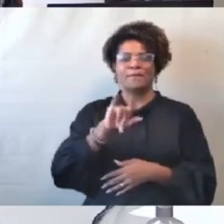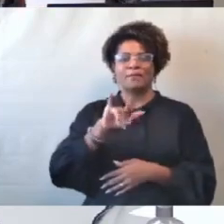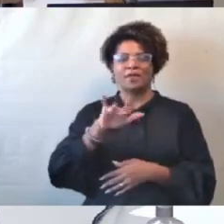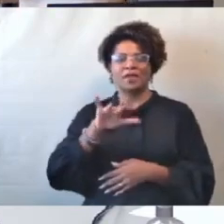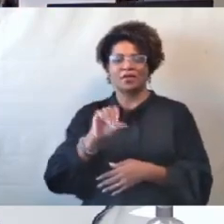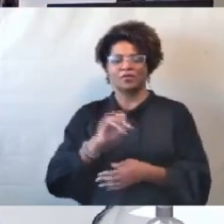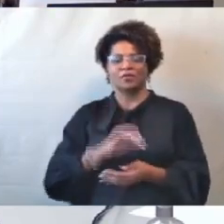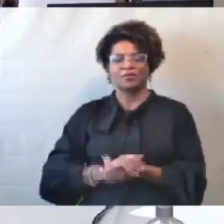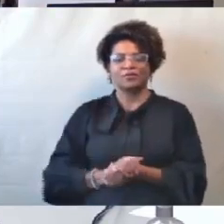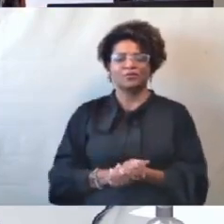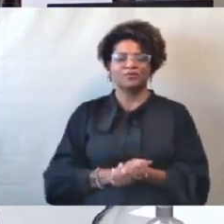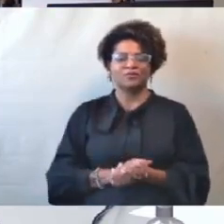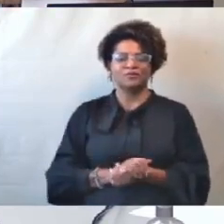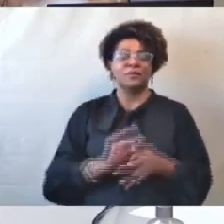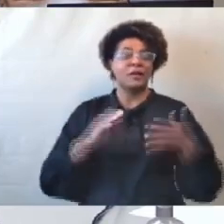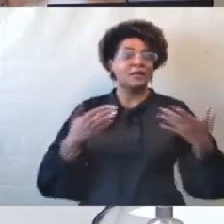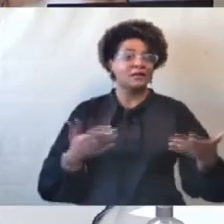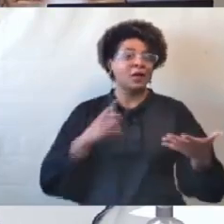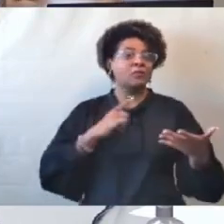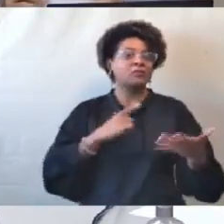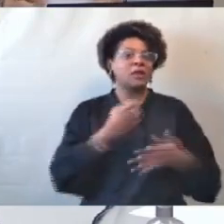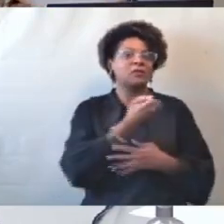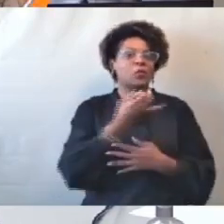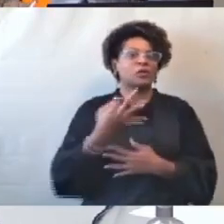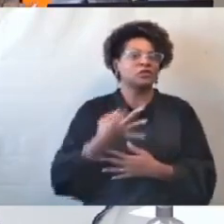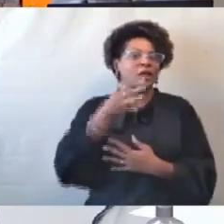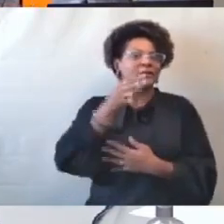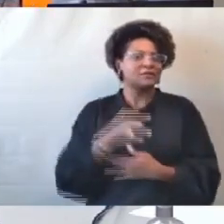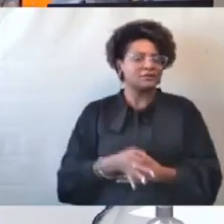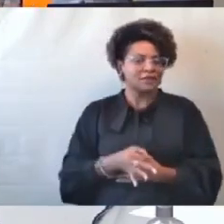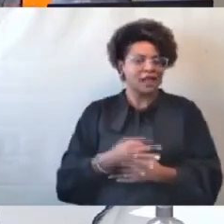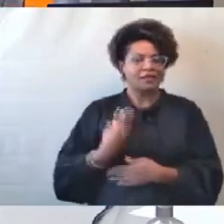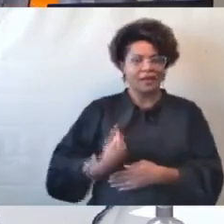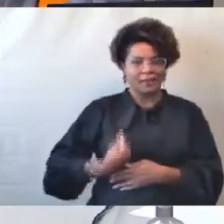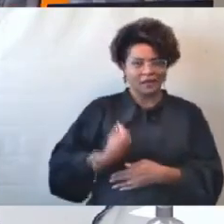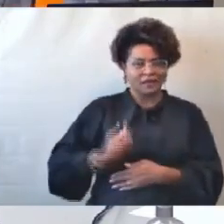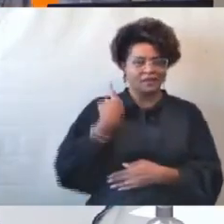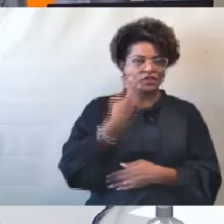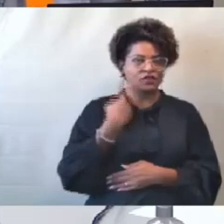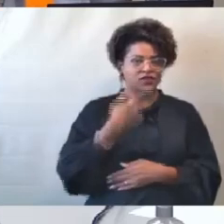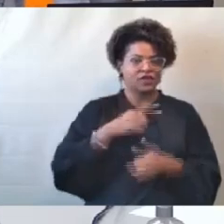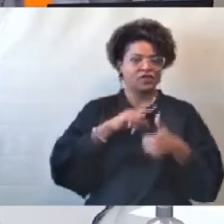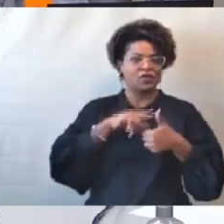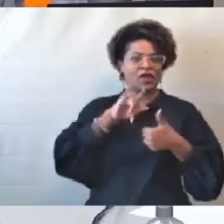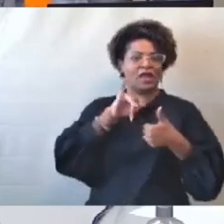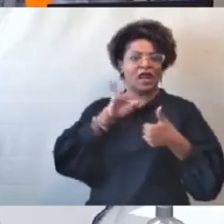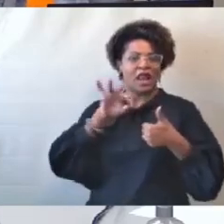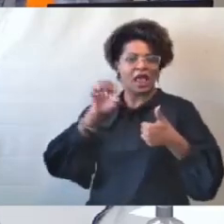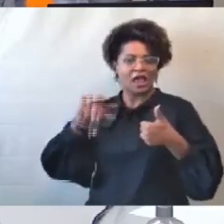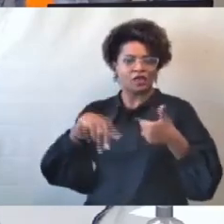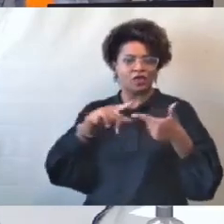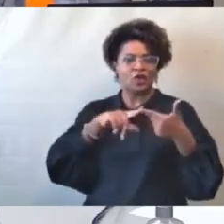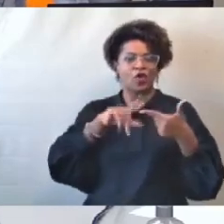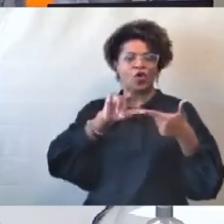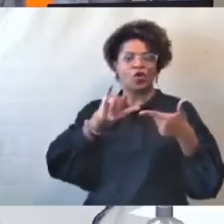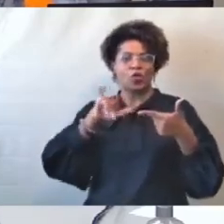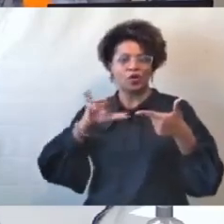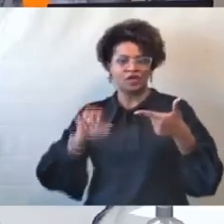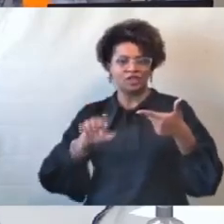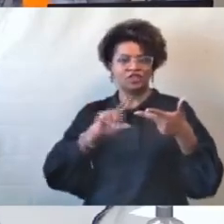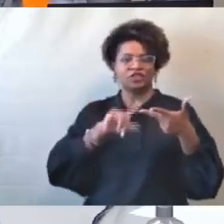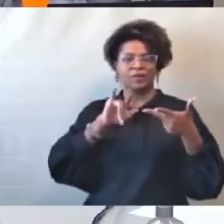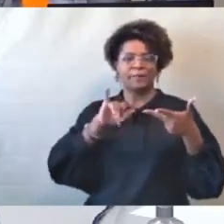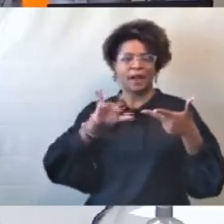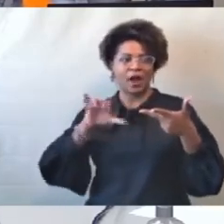Então, havendo o quórum regimental com a presença dos vereadores Cleiton Xavier, Luiz Gonçalves, Braulio Lari, Sérgio Fernando Pinto Tavares,